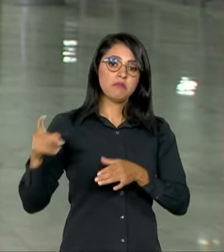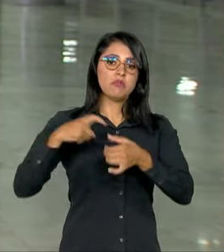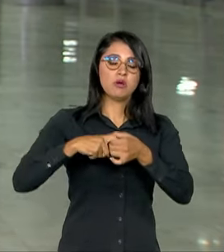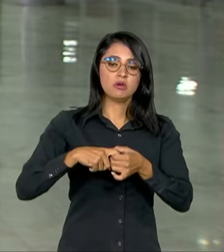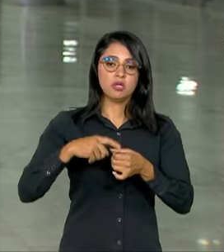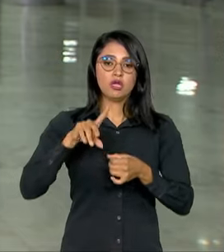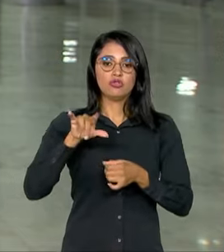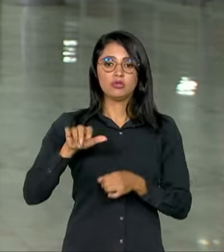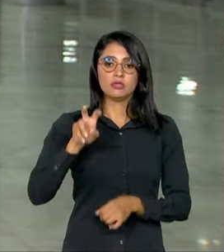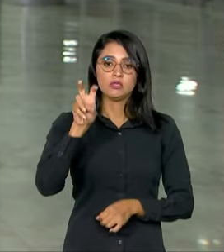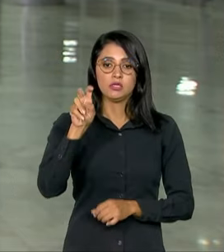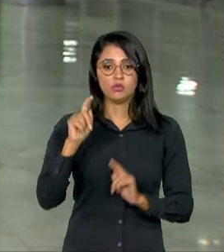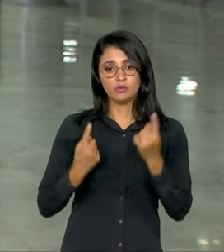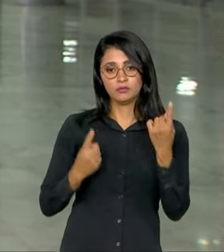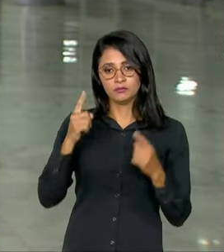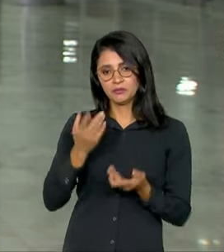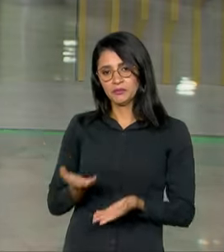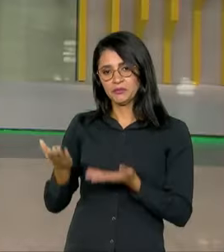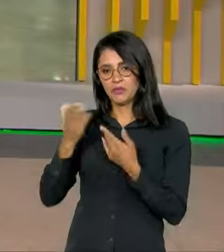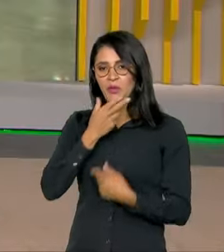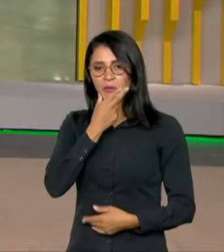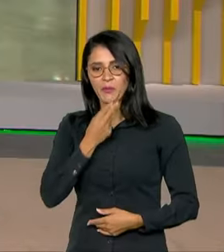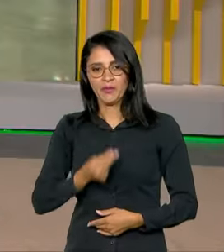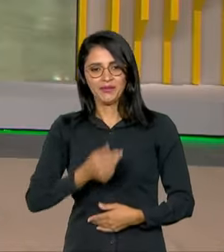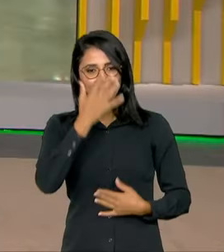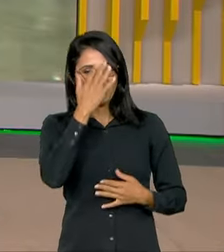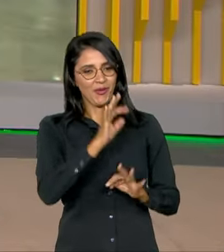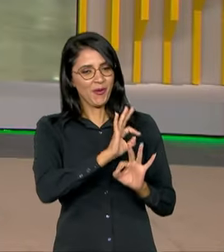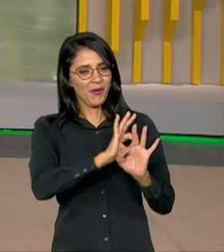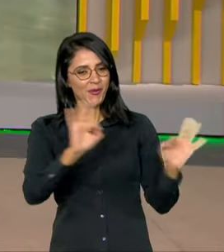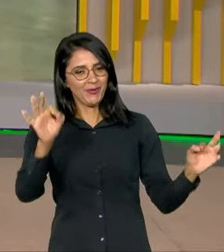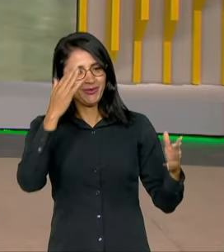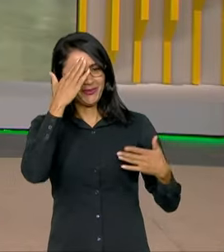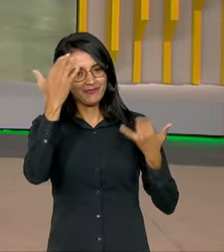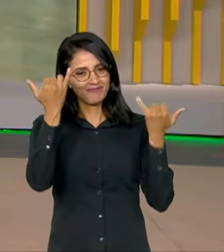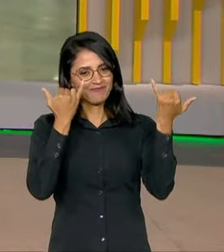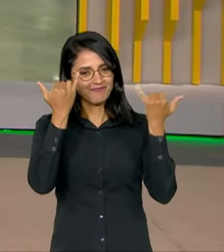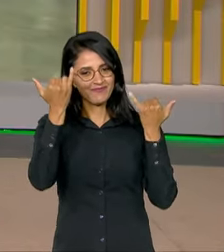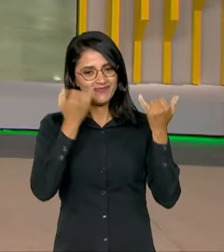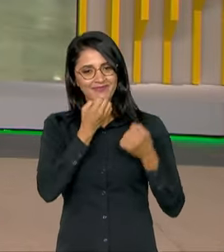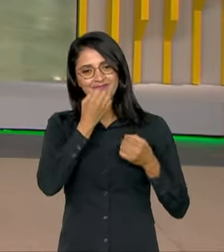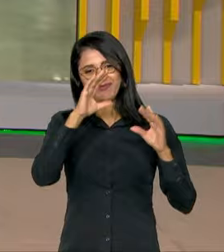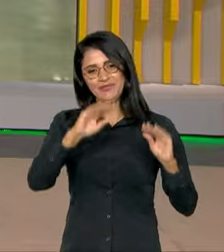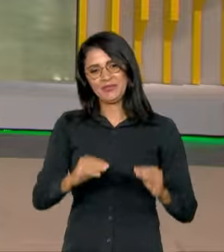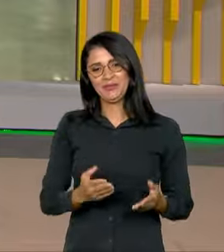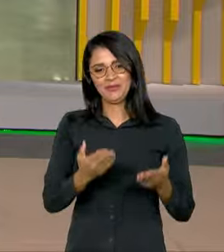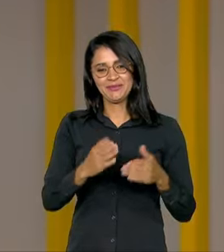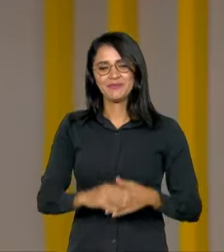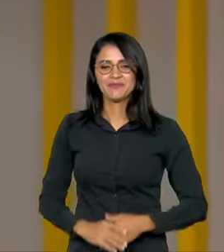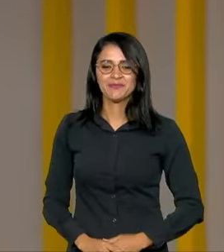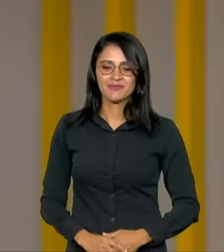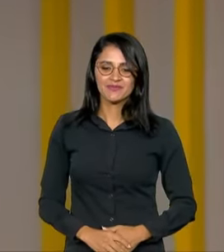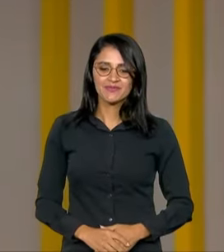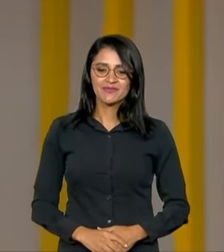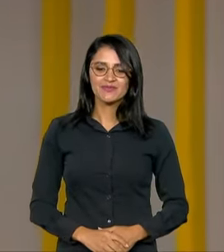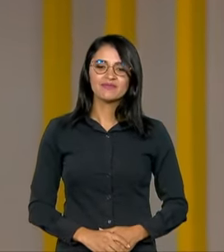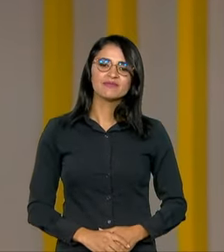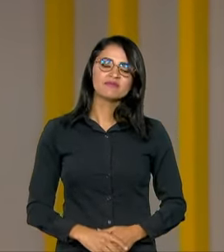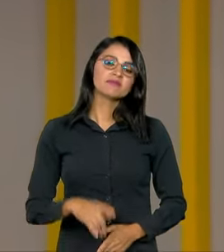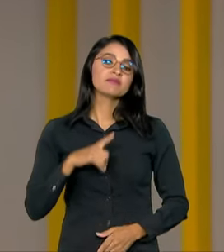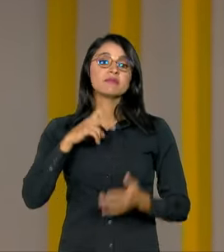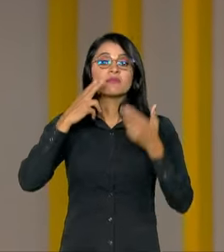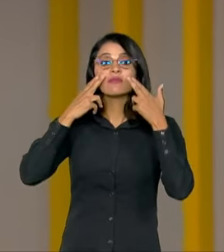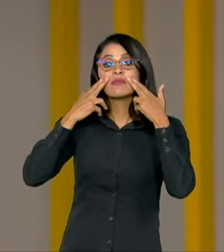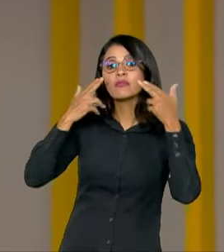no dia 5 de fevereiro. Roberto. Está ótimo, Pablo. Muito obrigado aí pelas informações. Boa noite para você. Tem